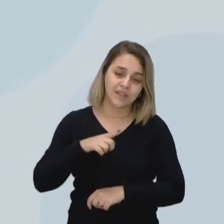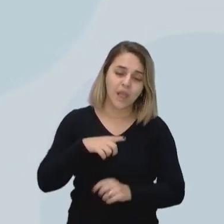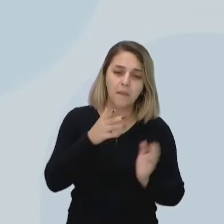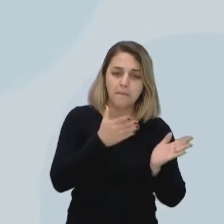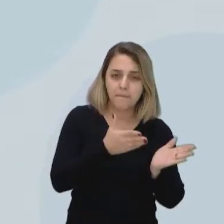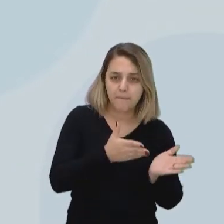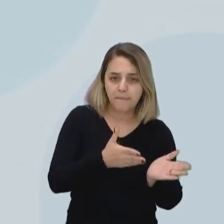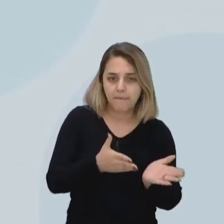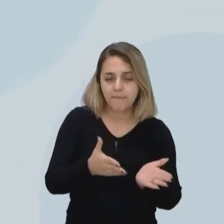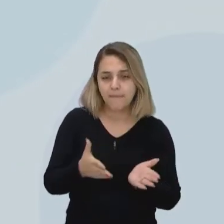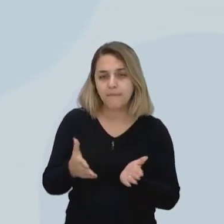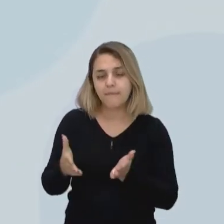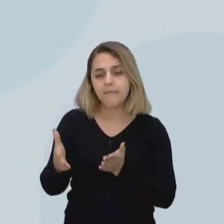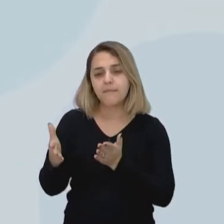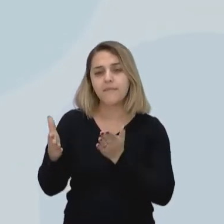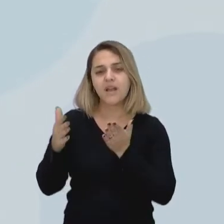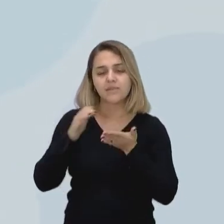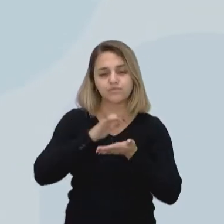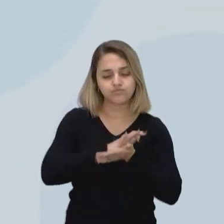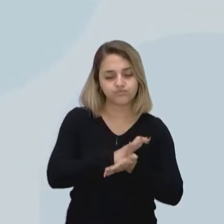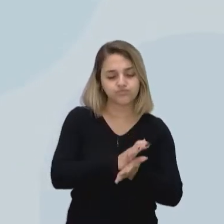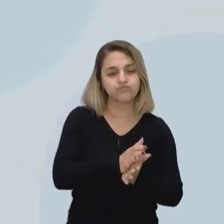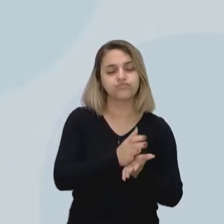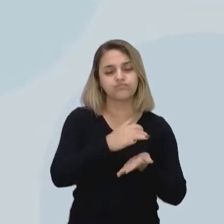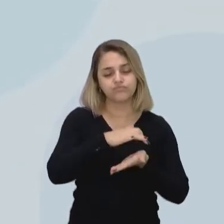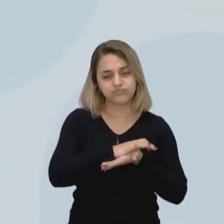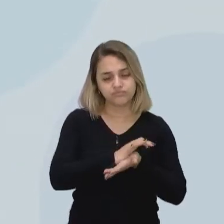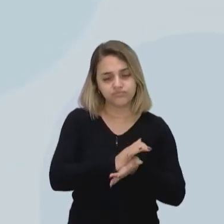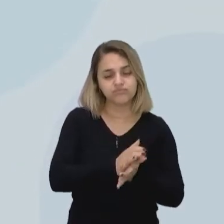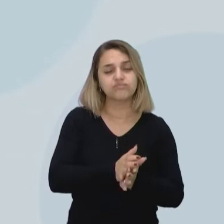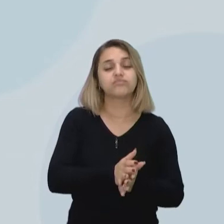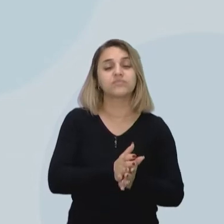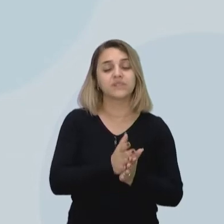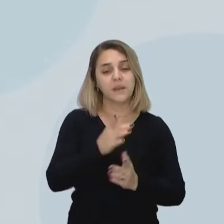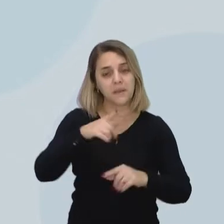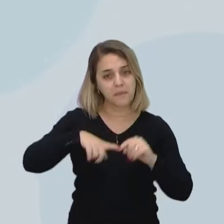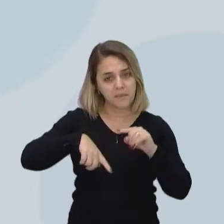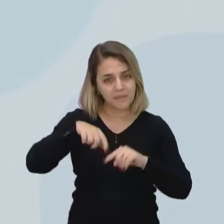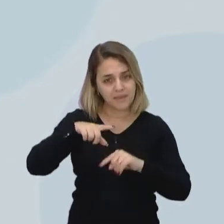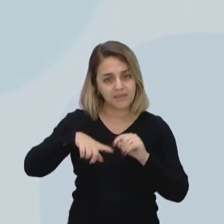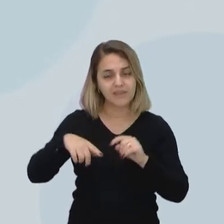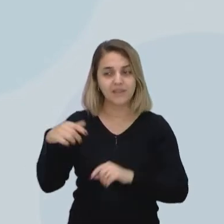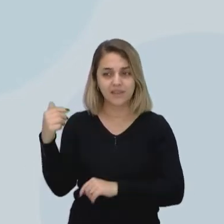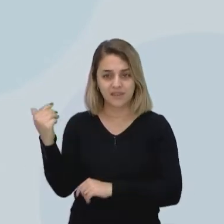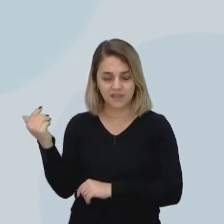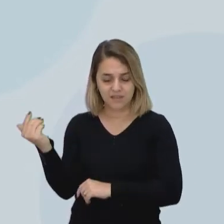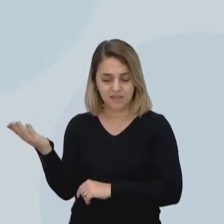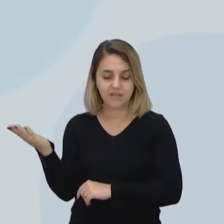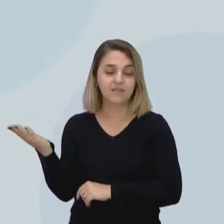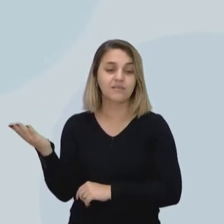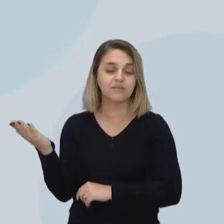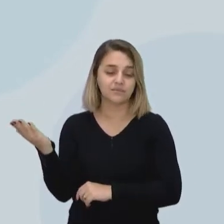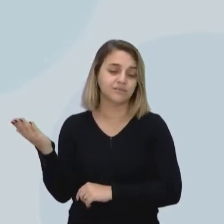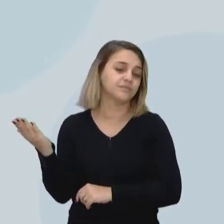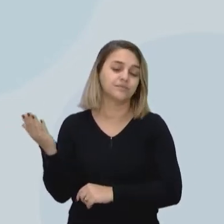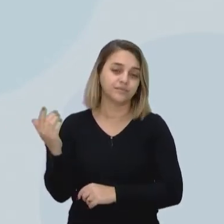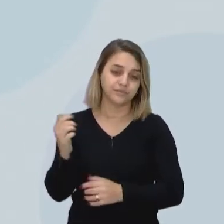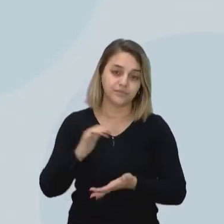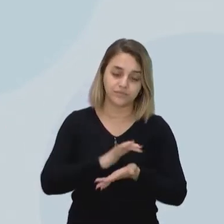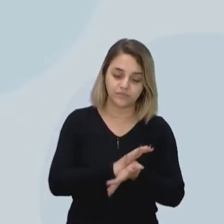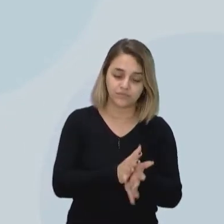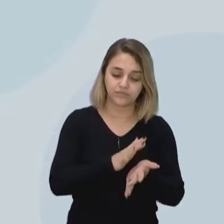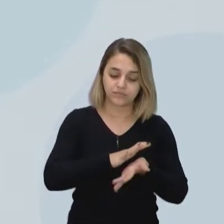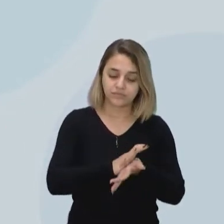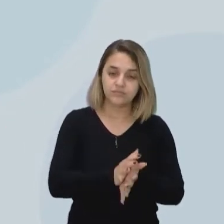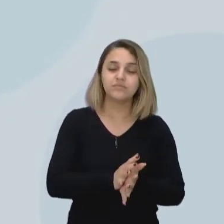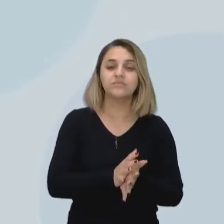podem passar por um processo de trituração e esse material, essa matéria-prima que vai ser gerada aí por meio da trituração, ela